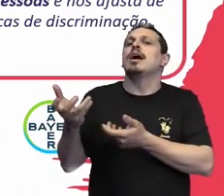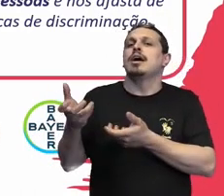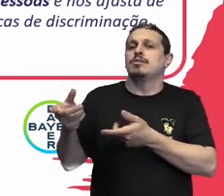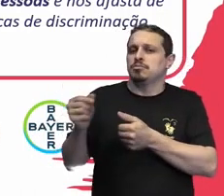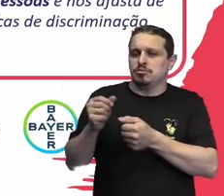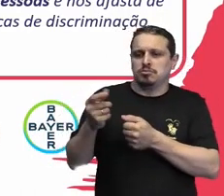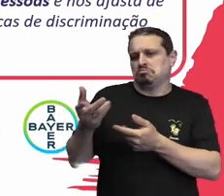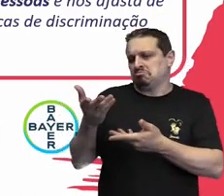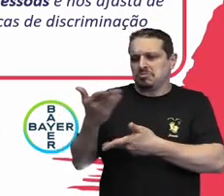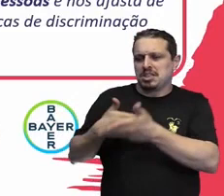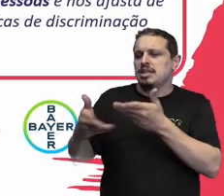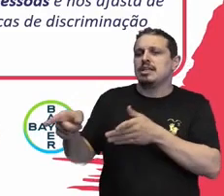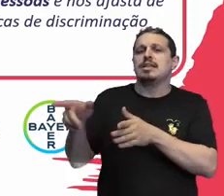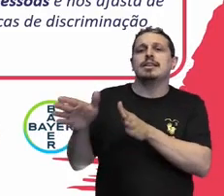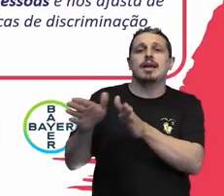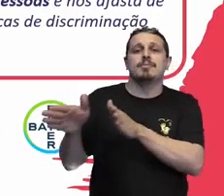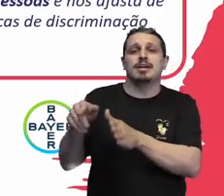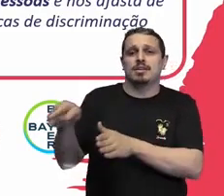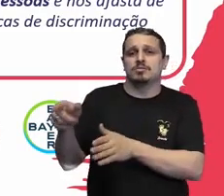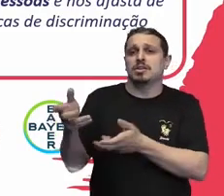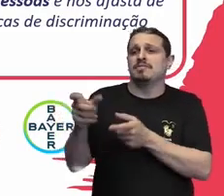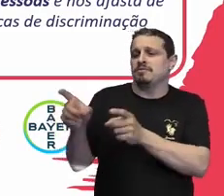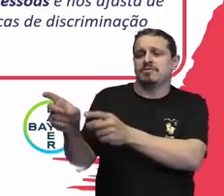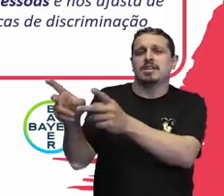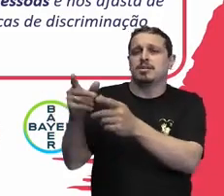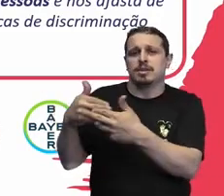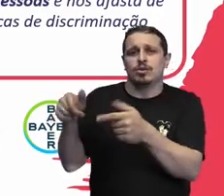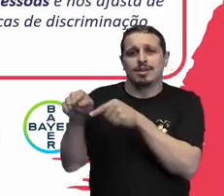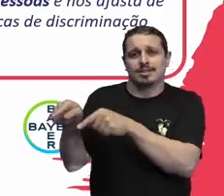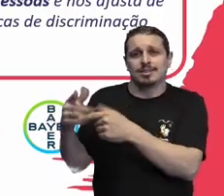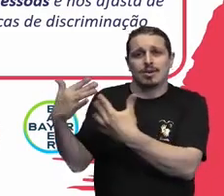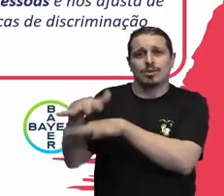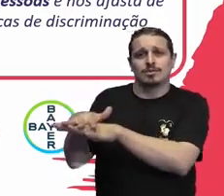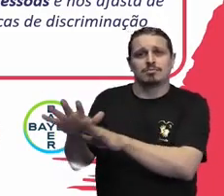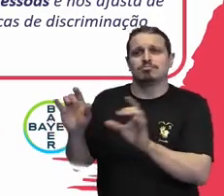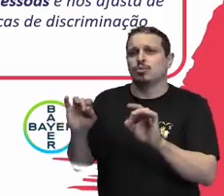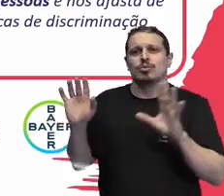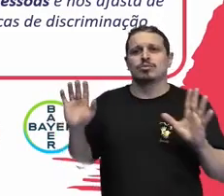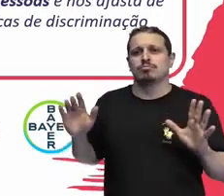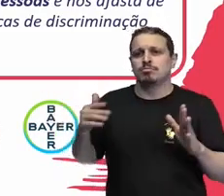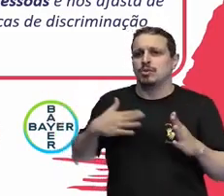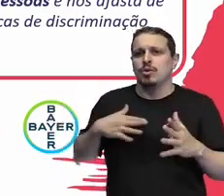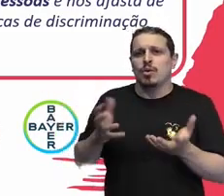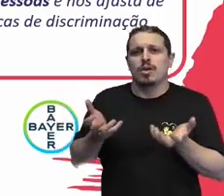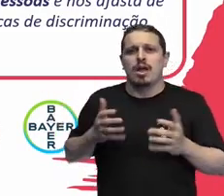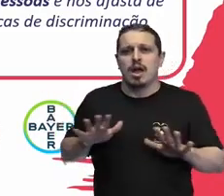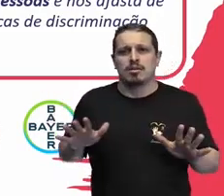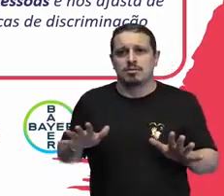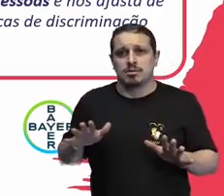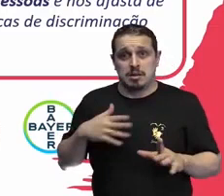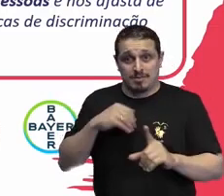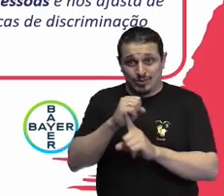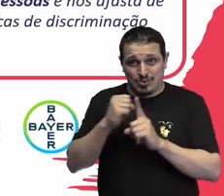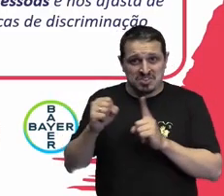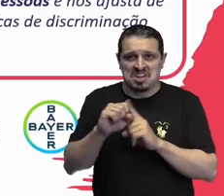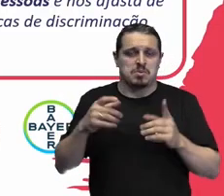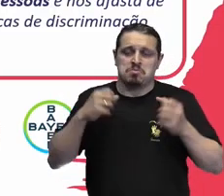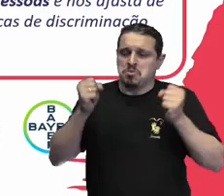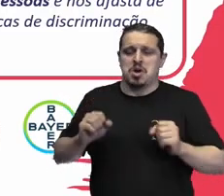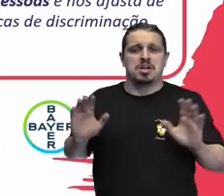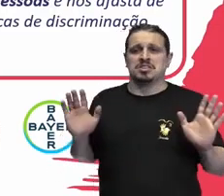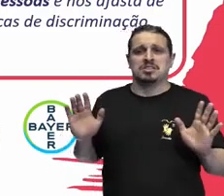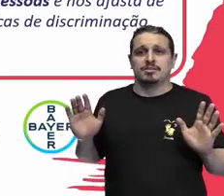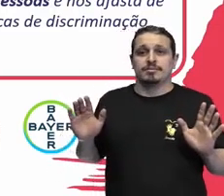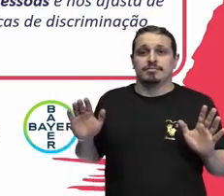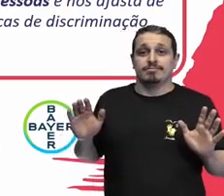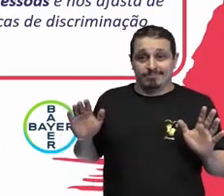respeitam a diversidade que não geram representatividade que não geram presença que não geram conexão com os públicos de interesse